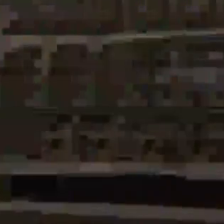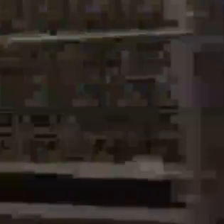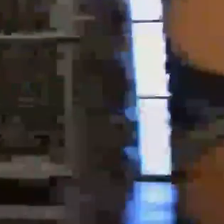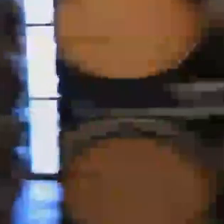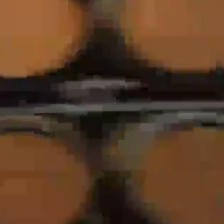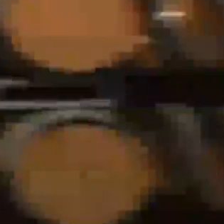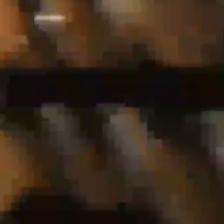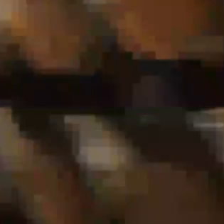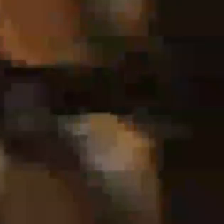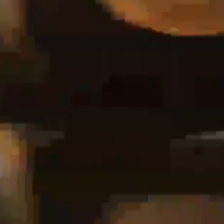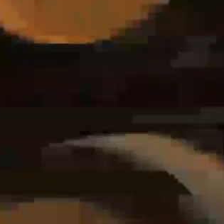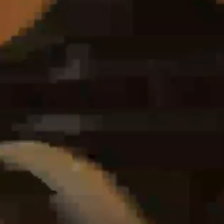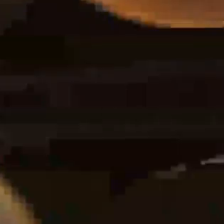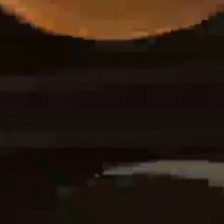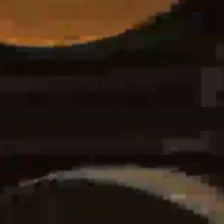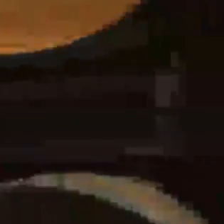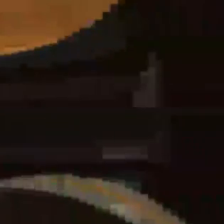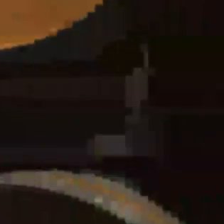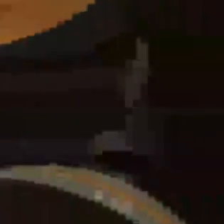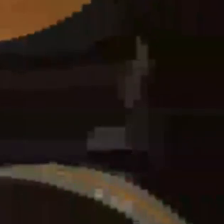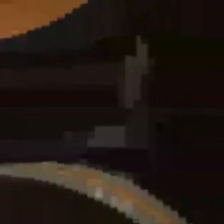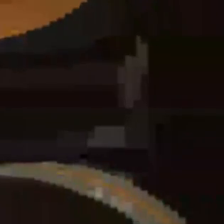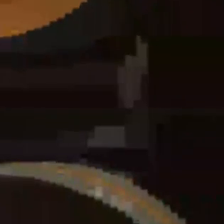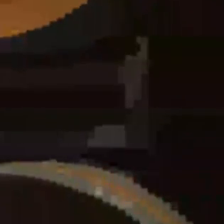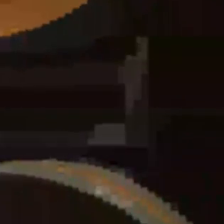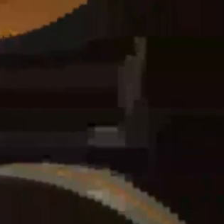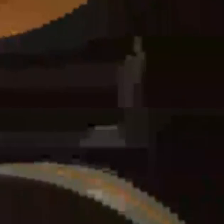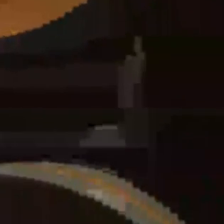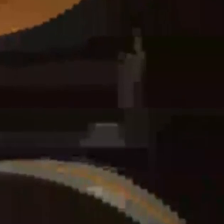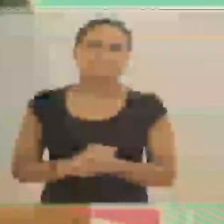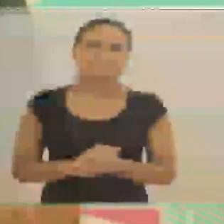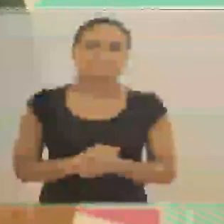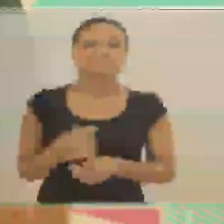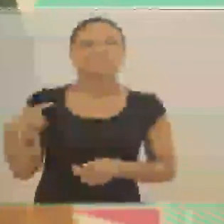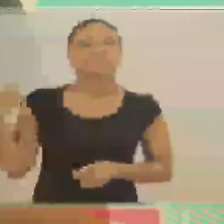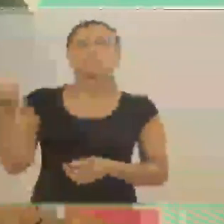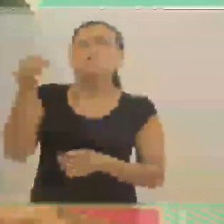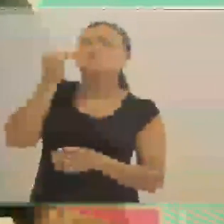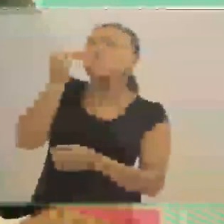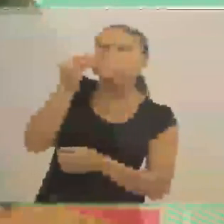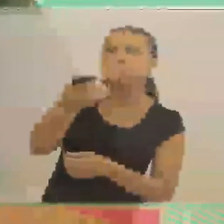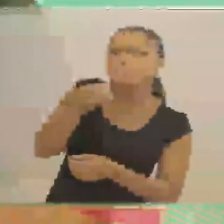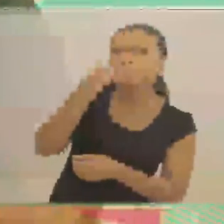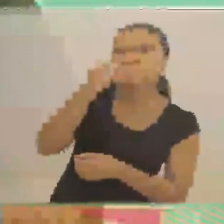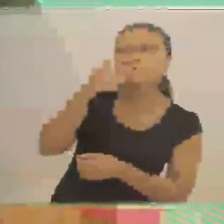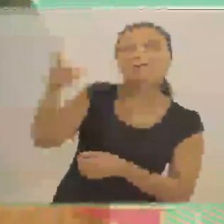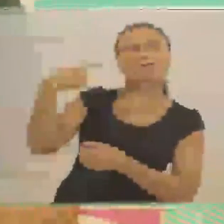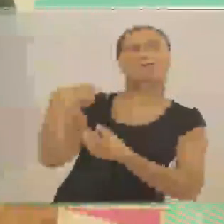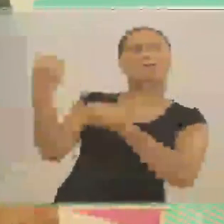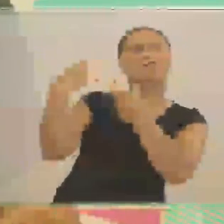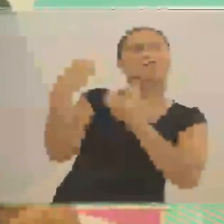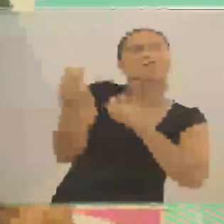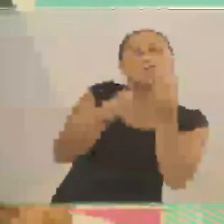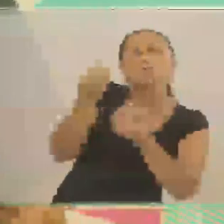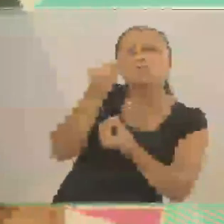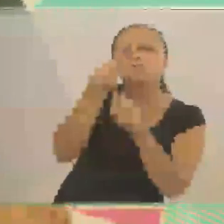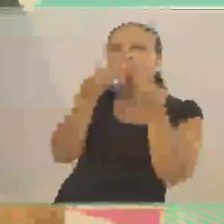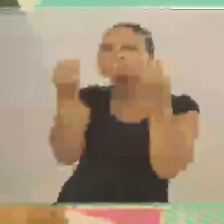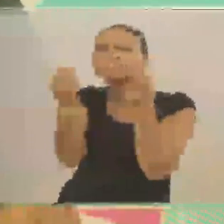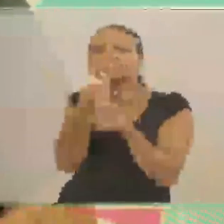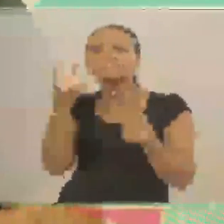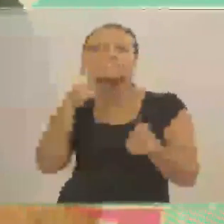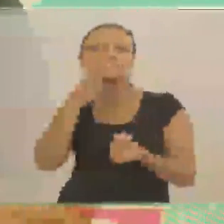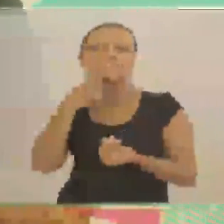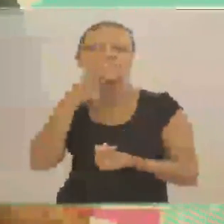Zé conhecendo uma vinícola, em uma sala cheia de tonéis de vinho. A gente fez uma degustação. Ela me ensinou a